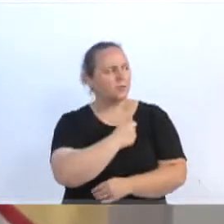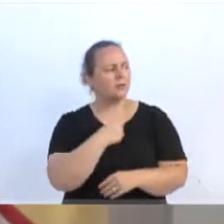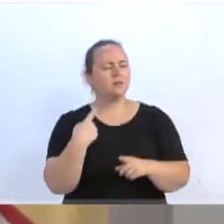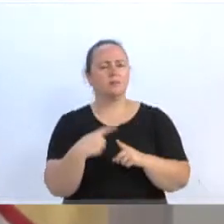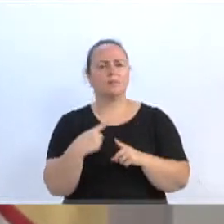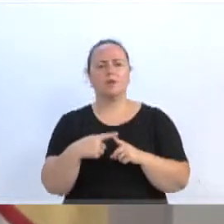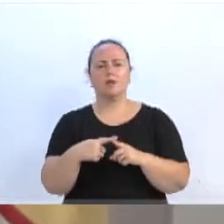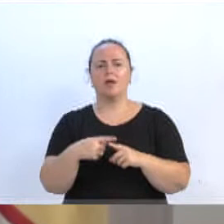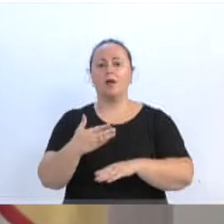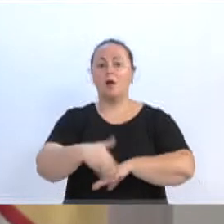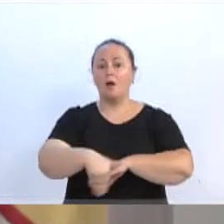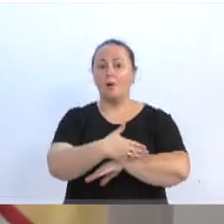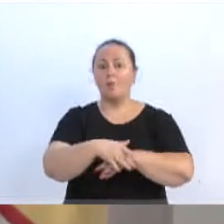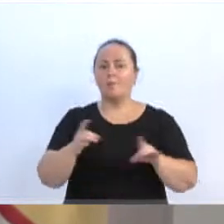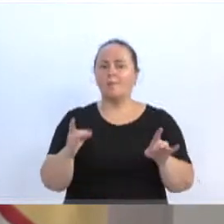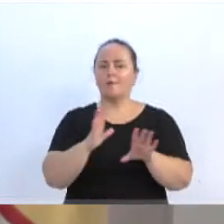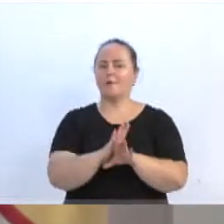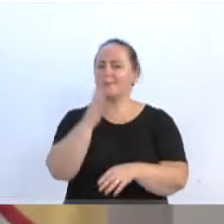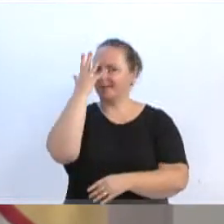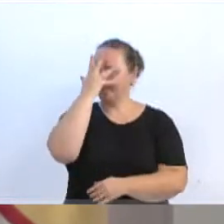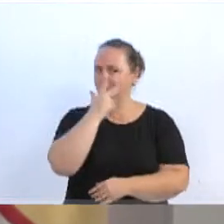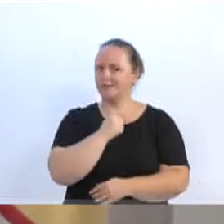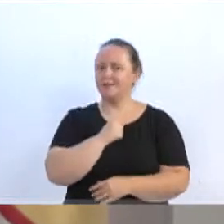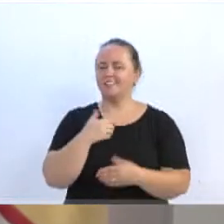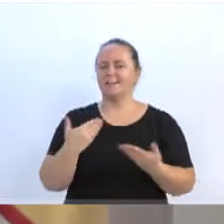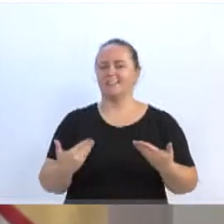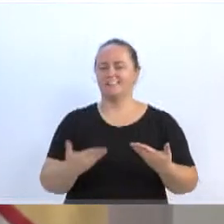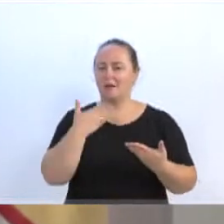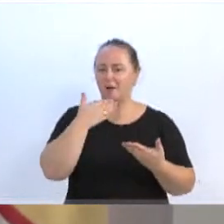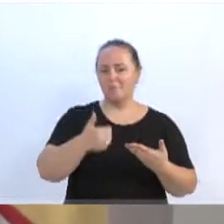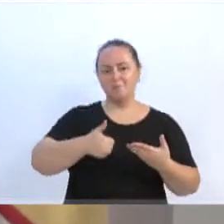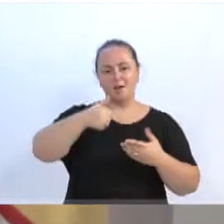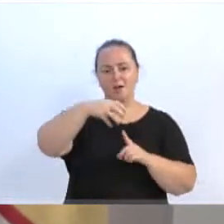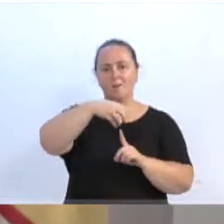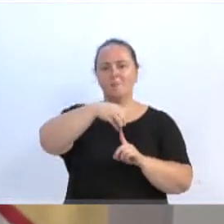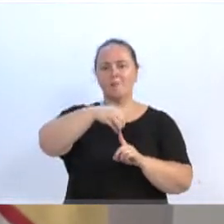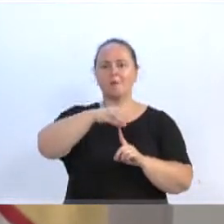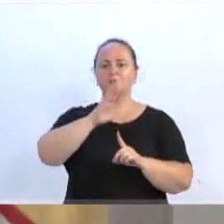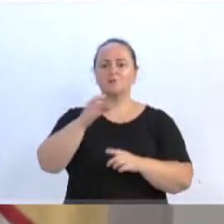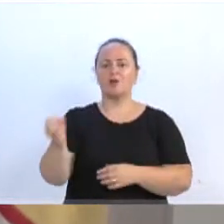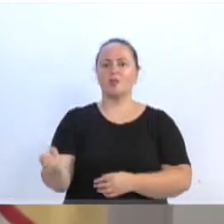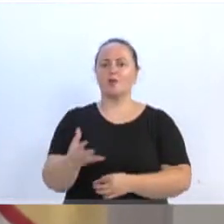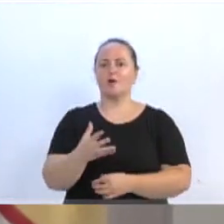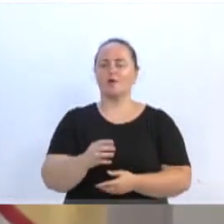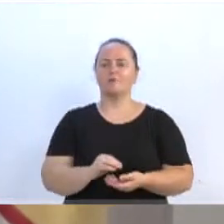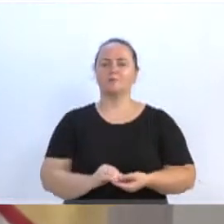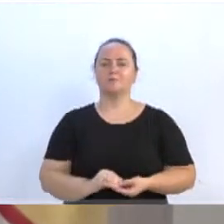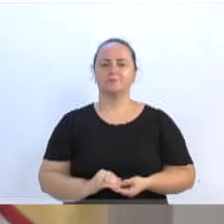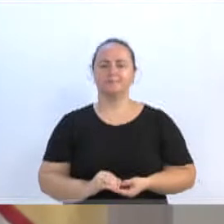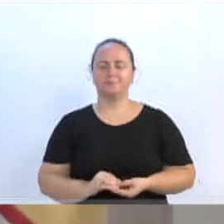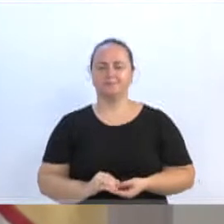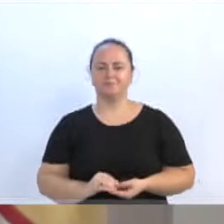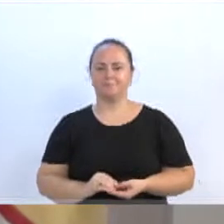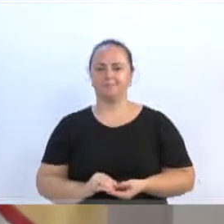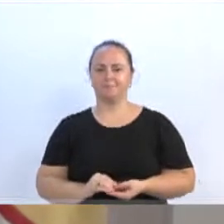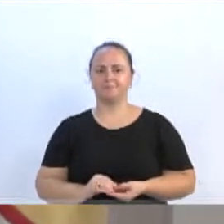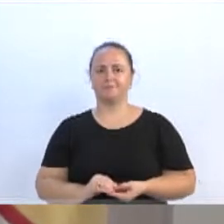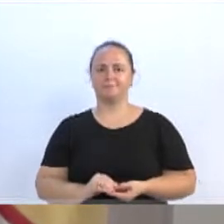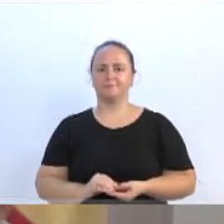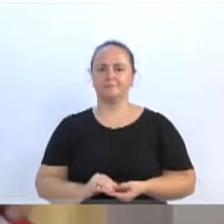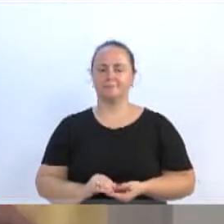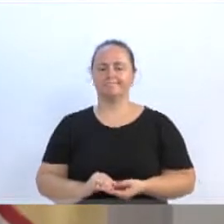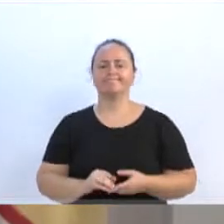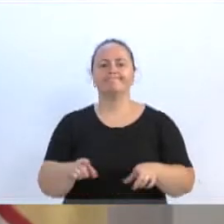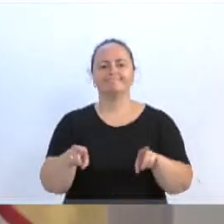ficando pronta, bonita, então, quem sabe, os moradores serão agraciados com novos pontos. E, para encerrar, problema com o